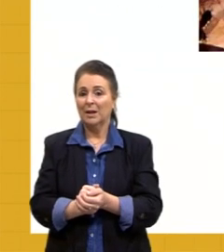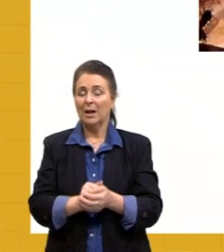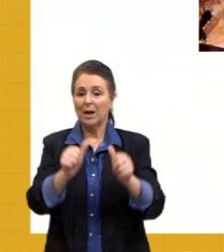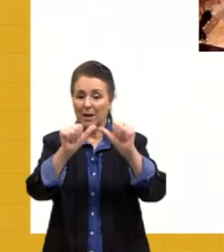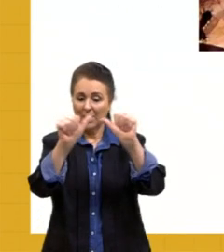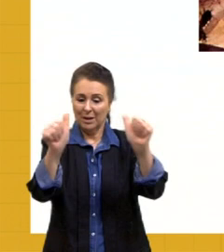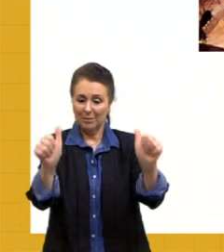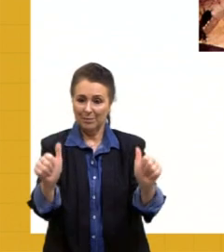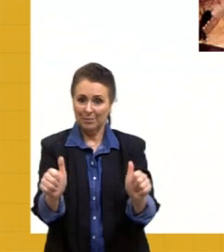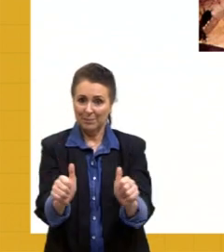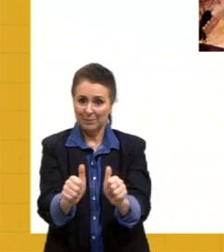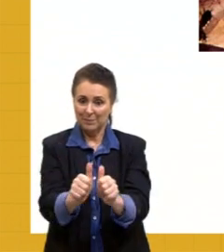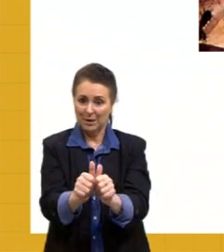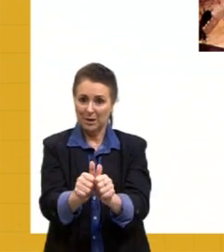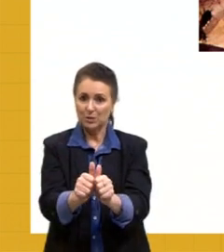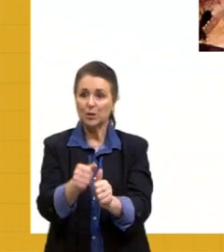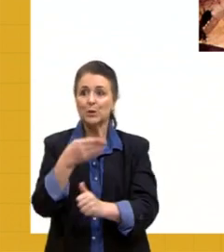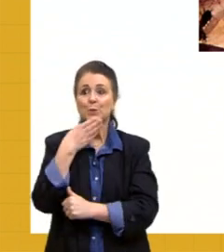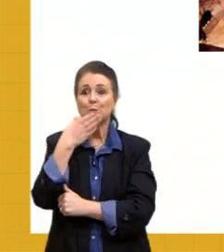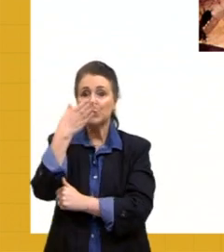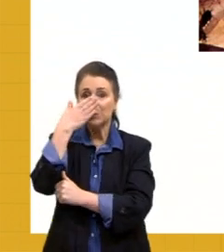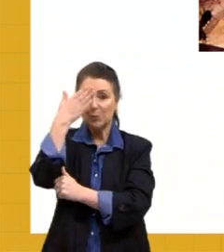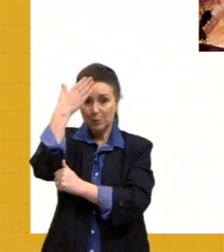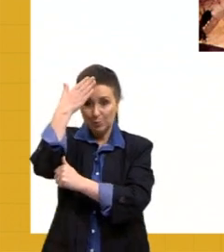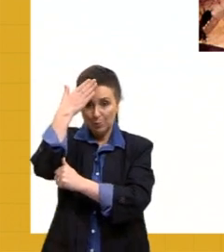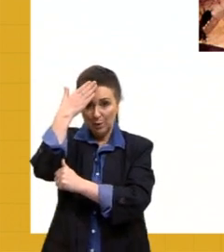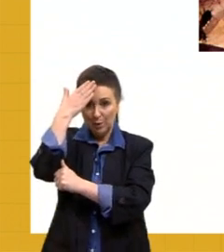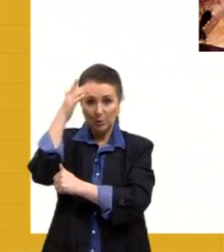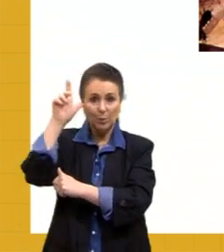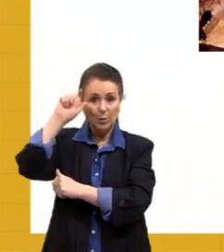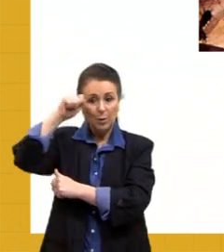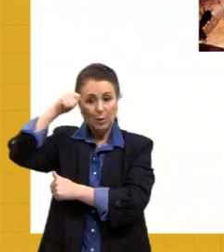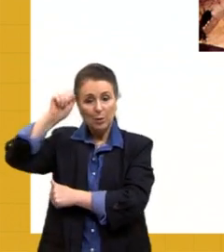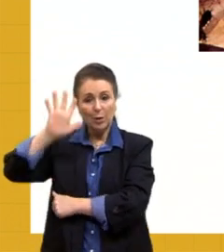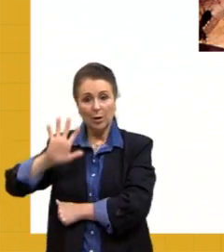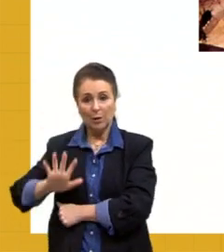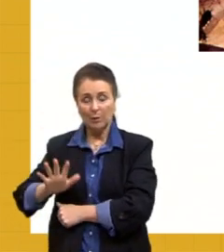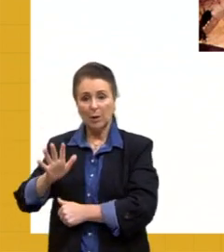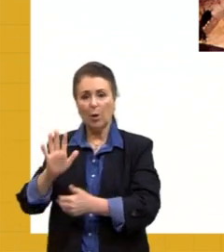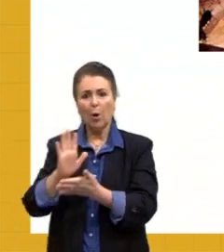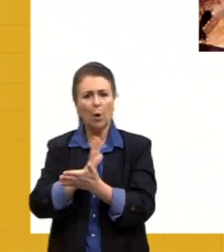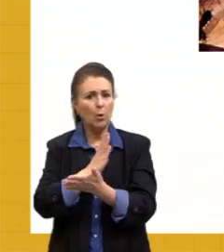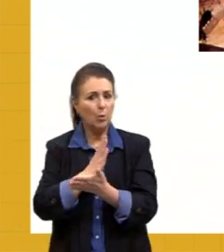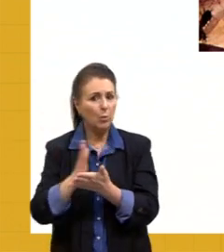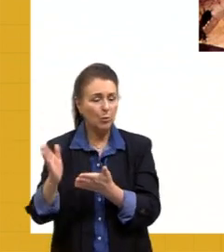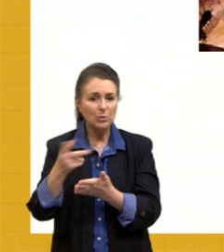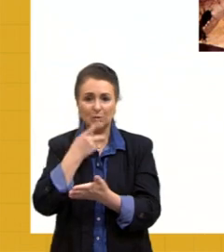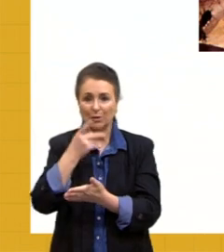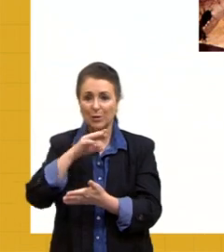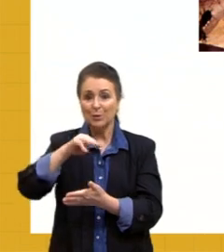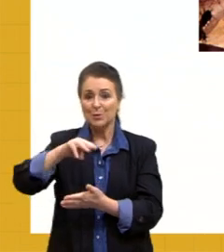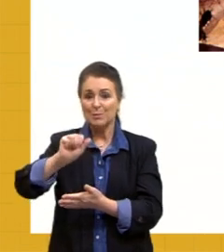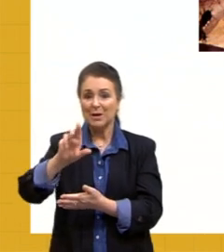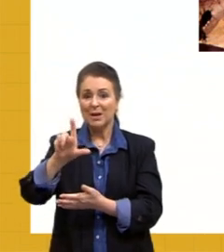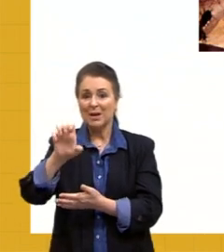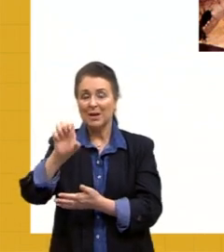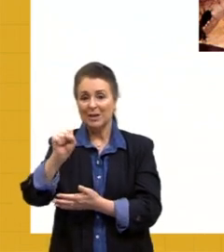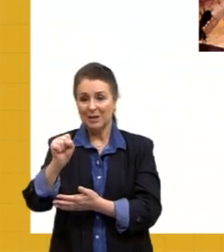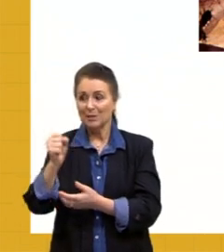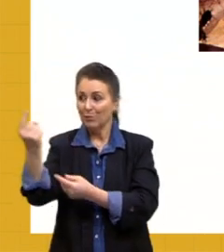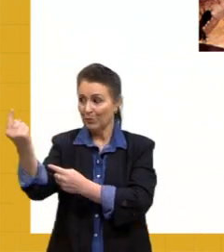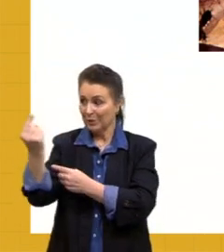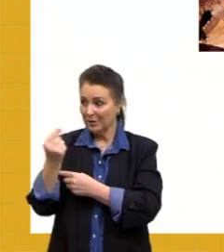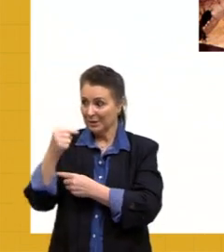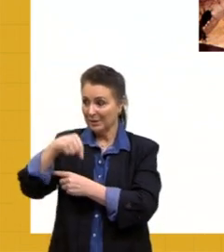de muçulmanos africanos que alguns deles, como a gente falou na Revolta dos Malês, foram trazidos para cá no